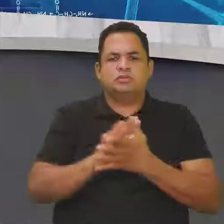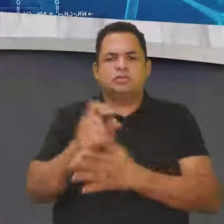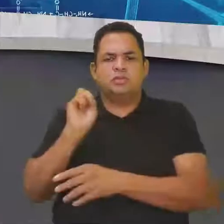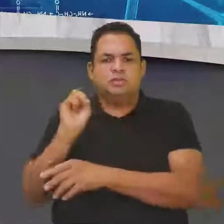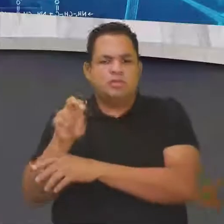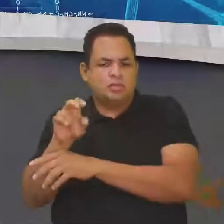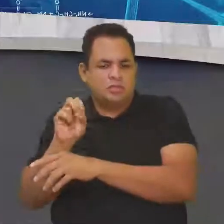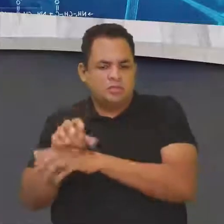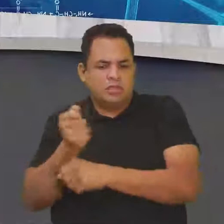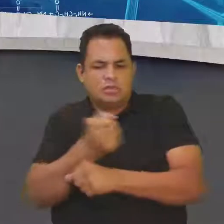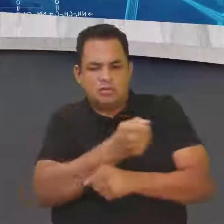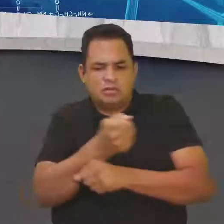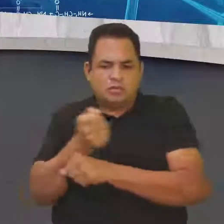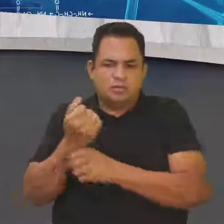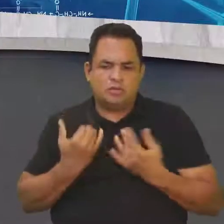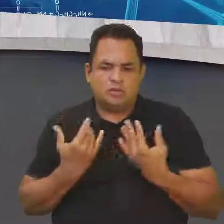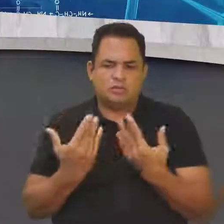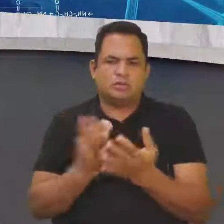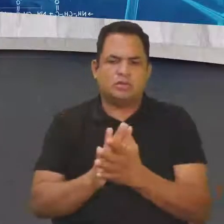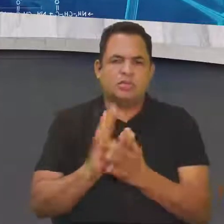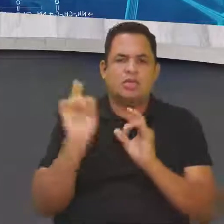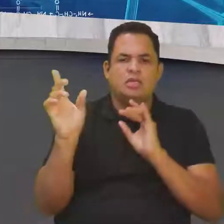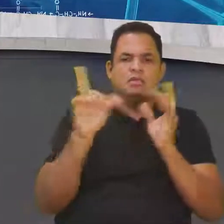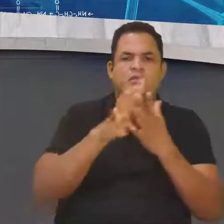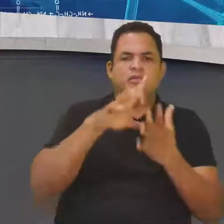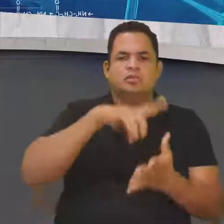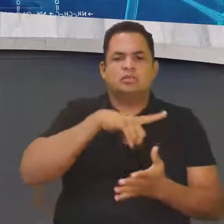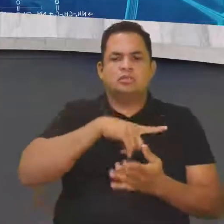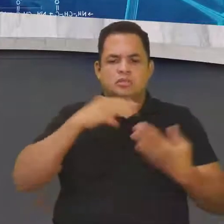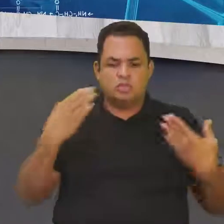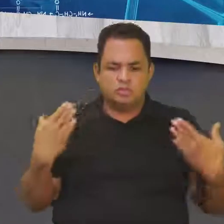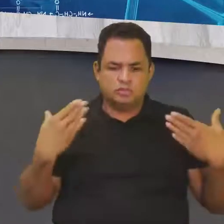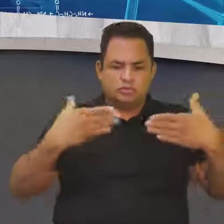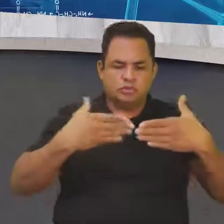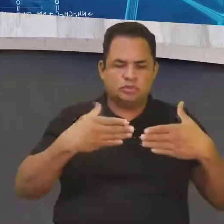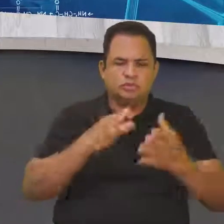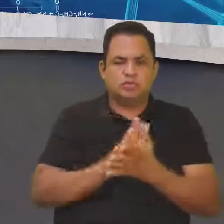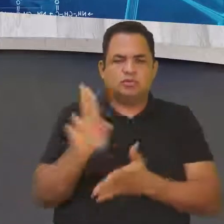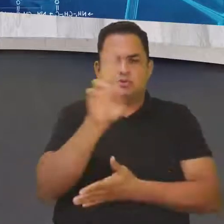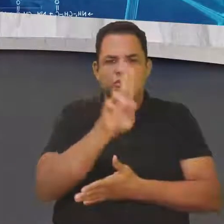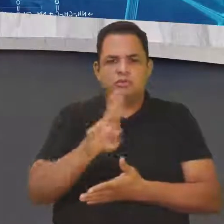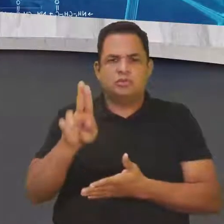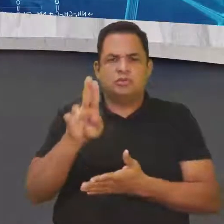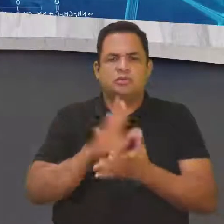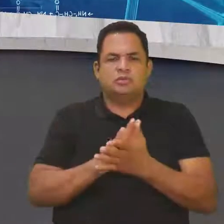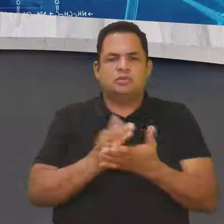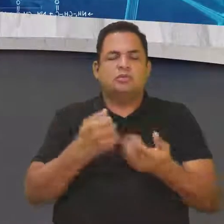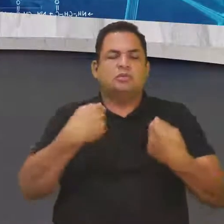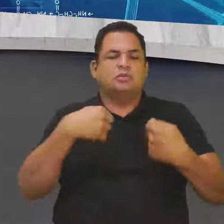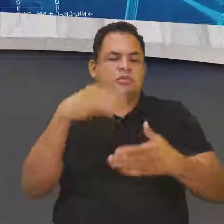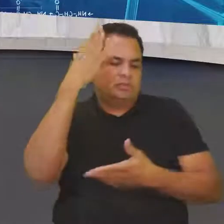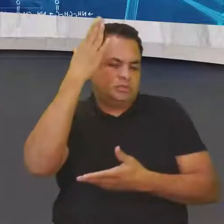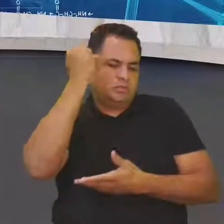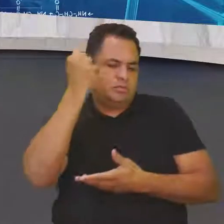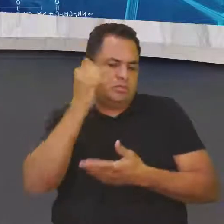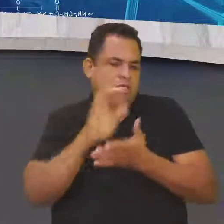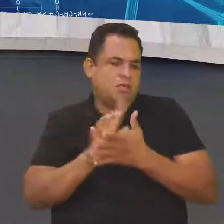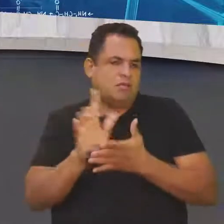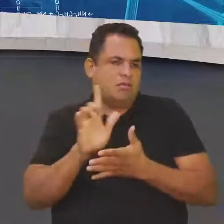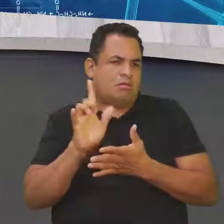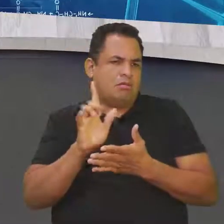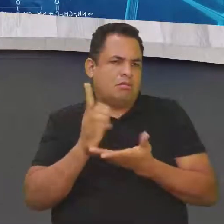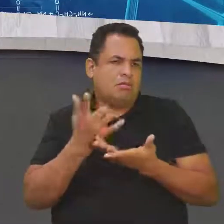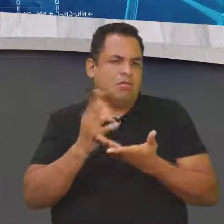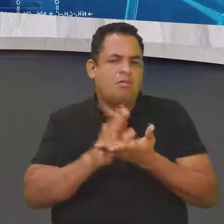finalidade de uso. E é muito importante você saber que o agrotóxico não é um produto químico que